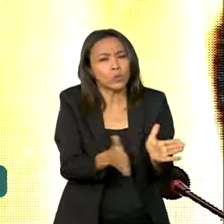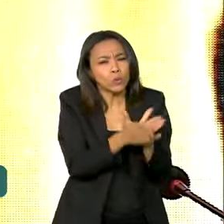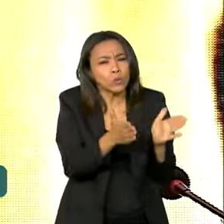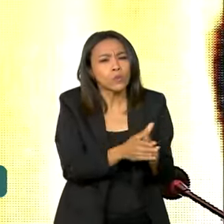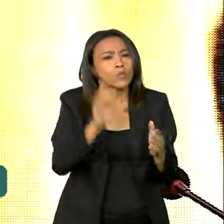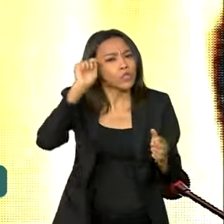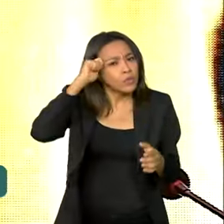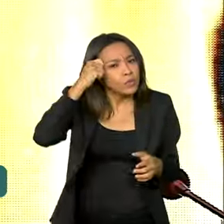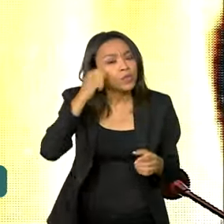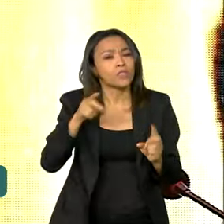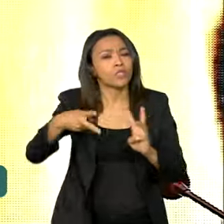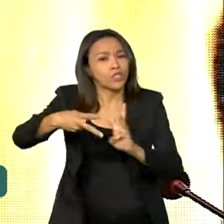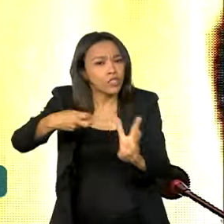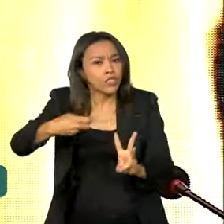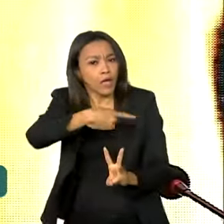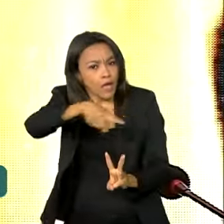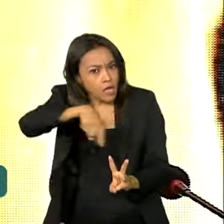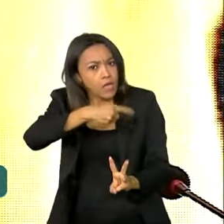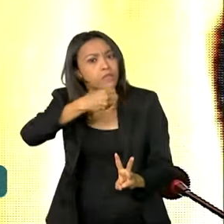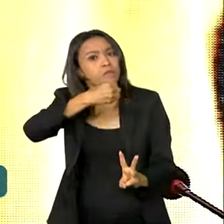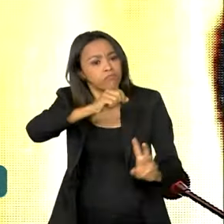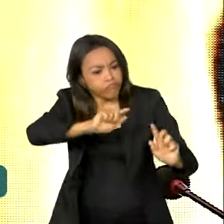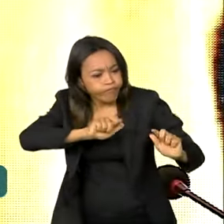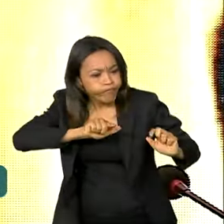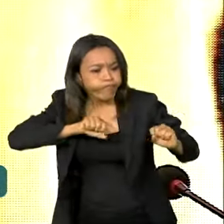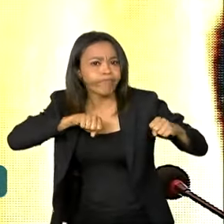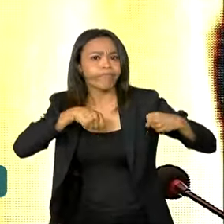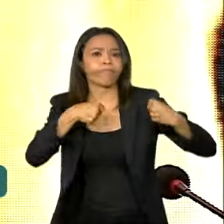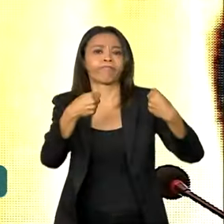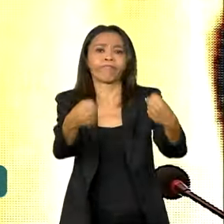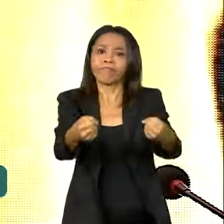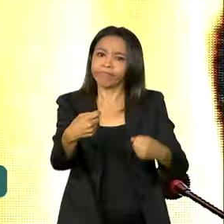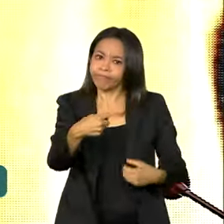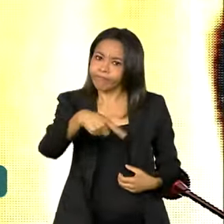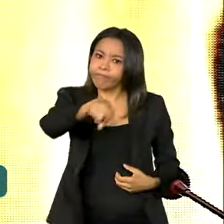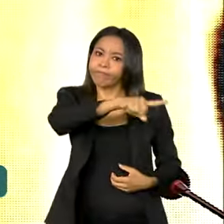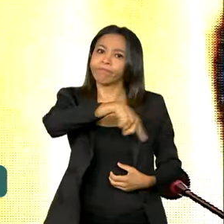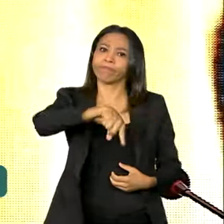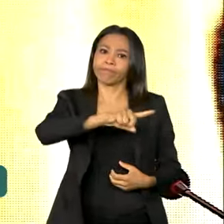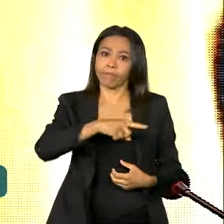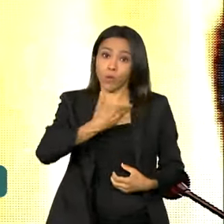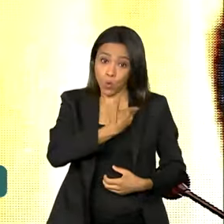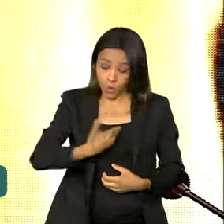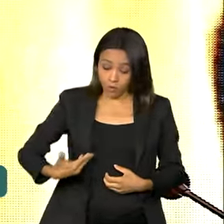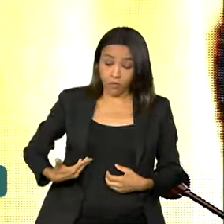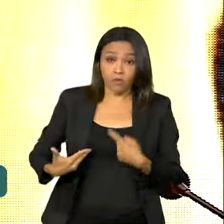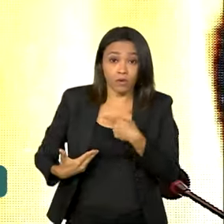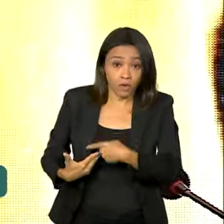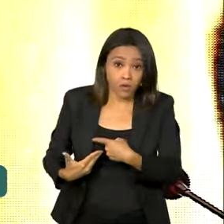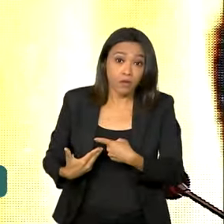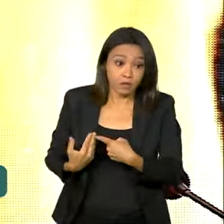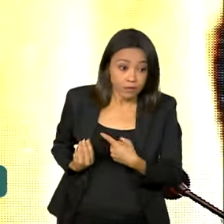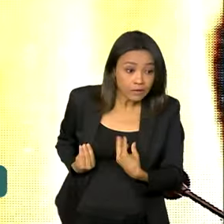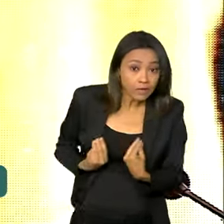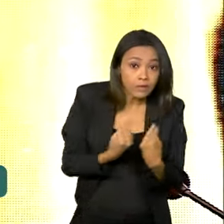pardos, indígenas, eles respondem. Se o Estado, se o governo der um apoio, a taxa de